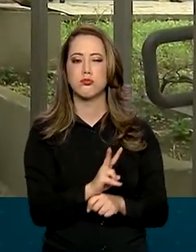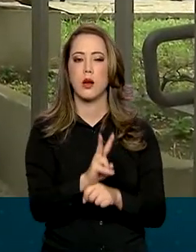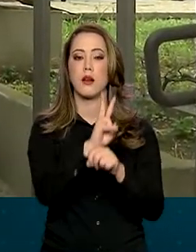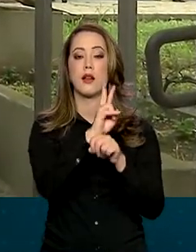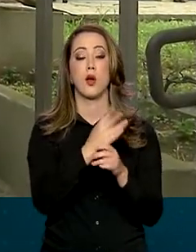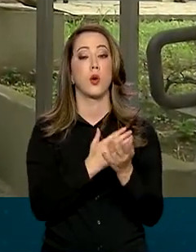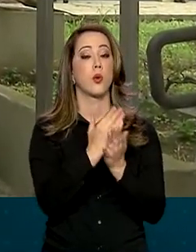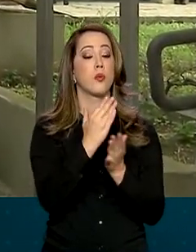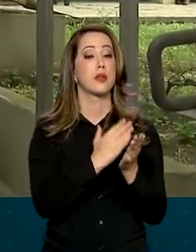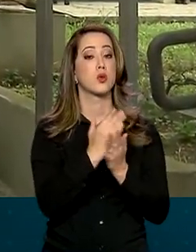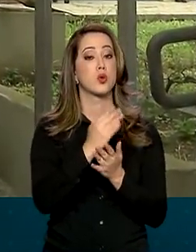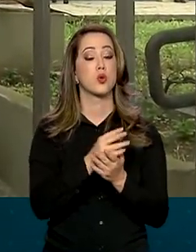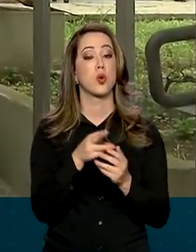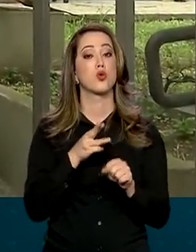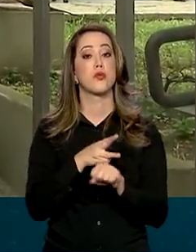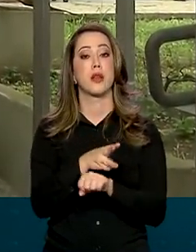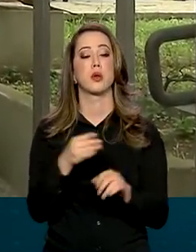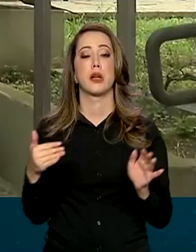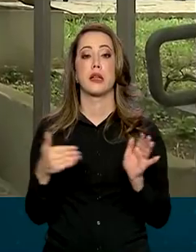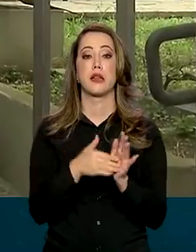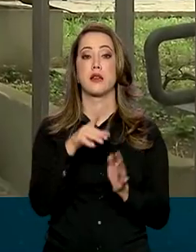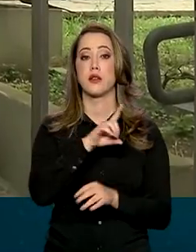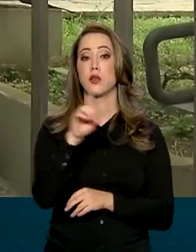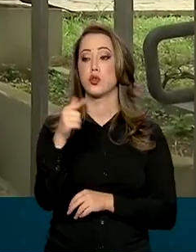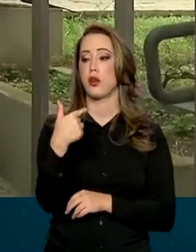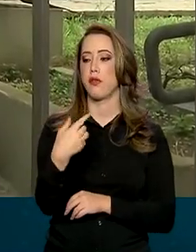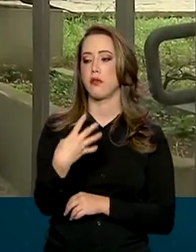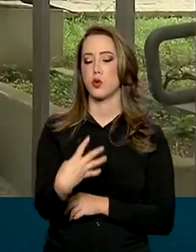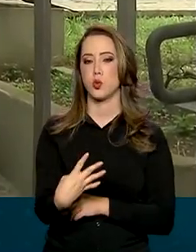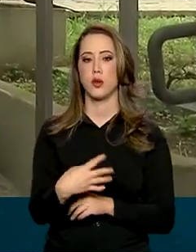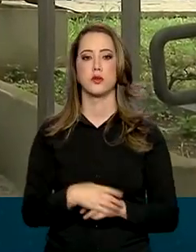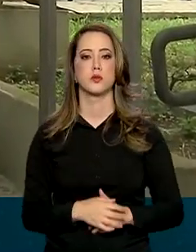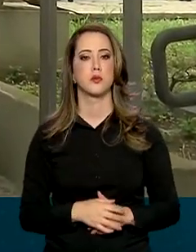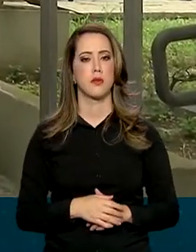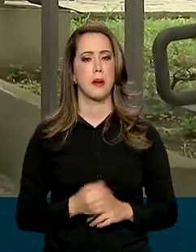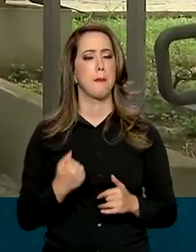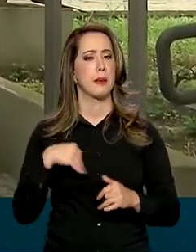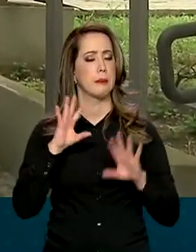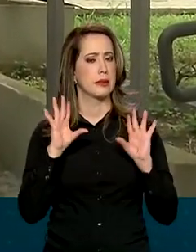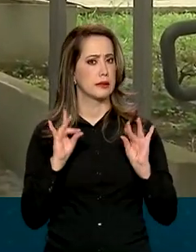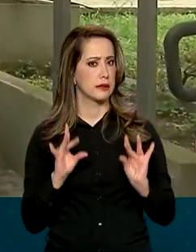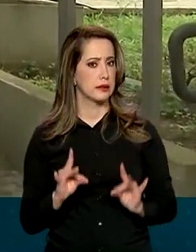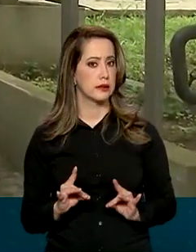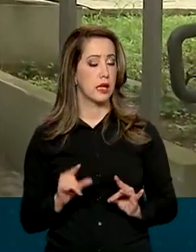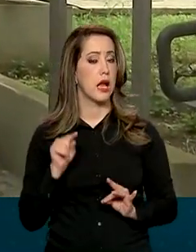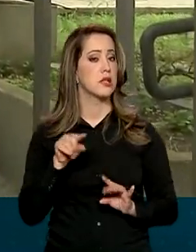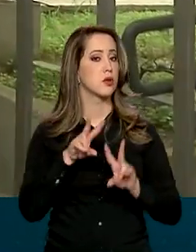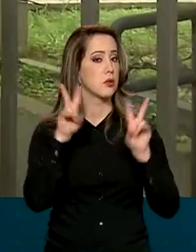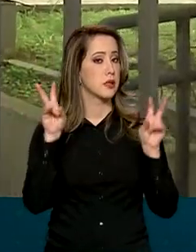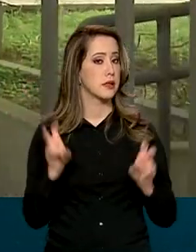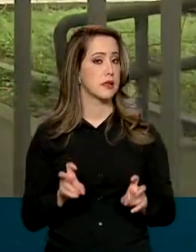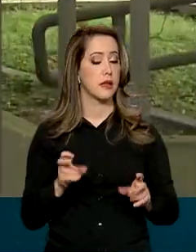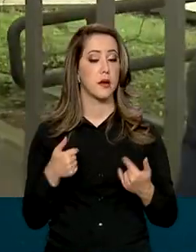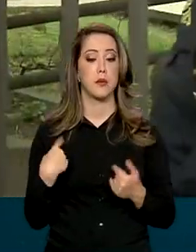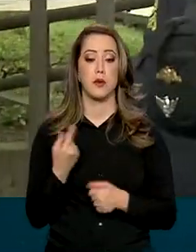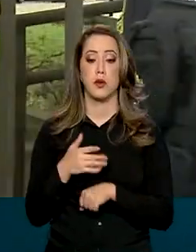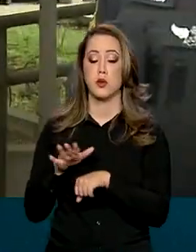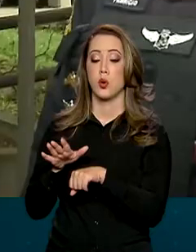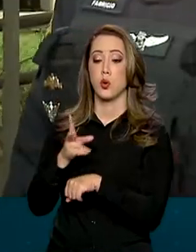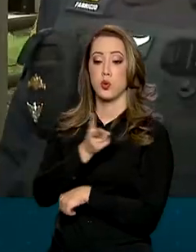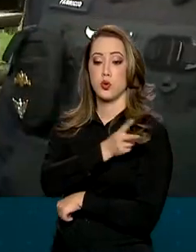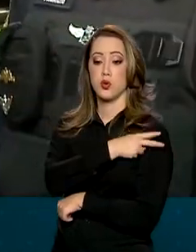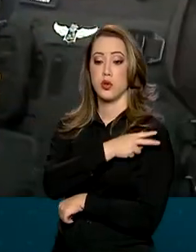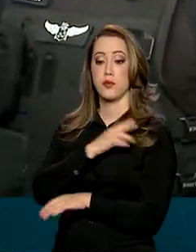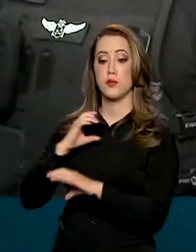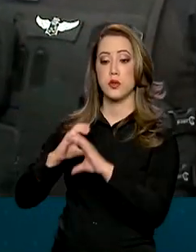ação começou durante a madrugada e vai até o dia 24. E pra dar mais detalhes sobre essa operação, eu tô com o chefe da